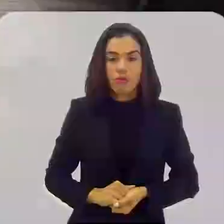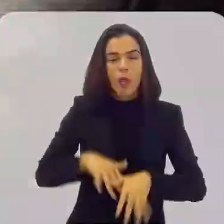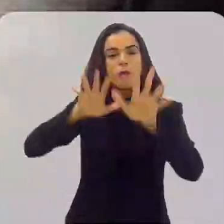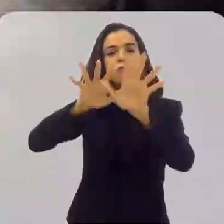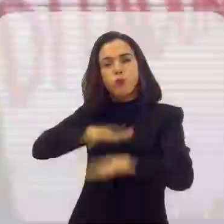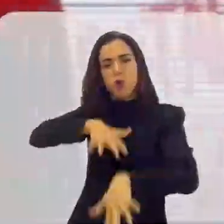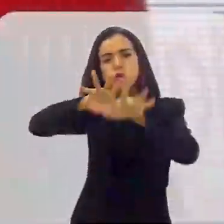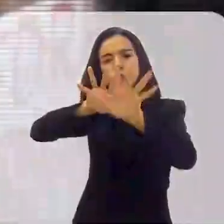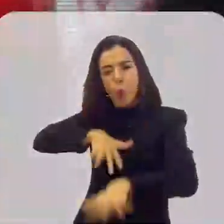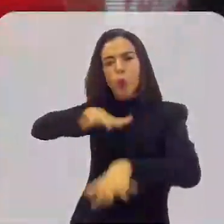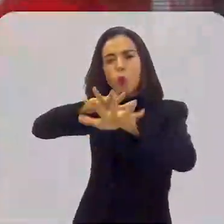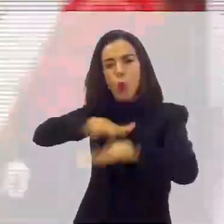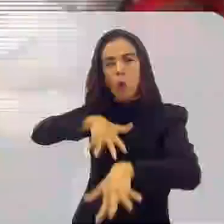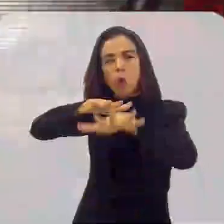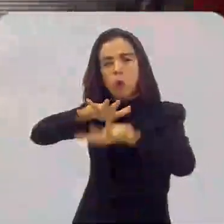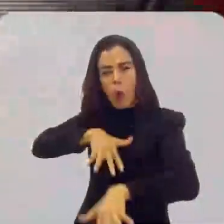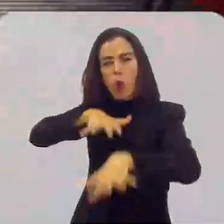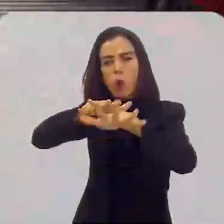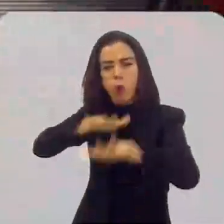Protestos